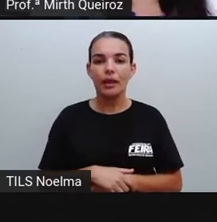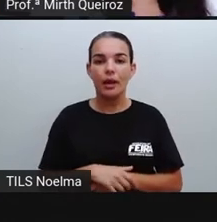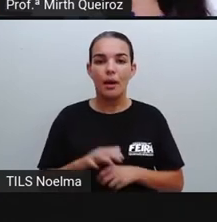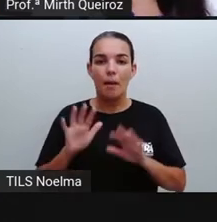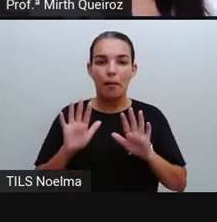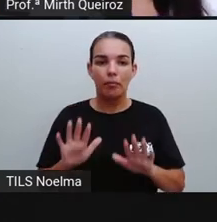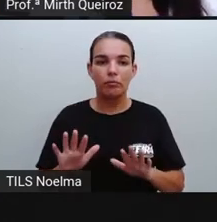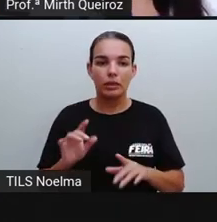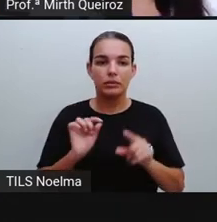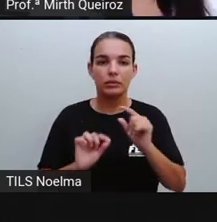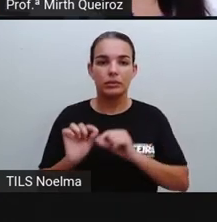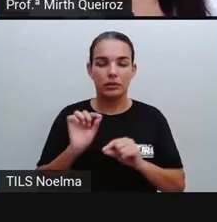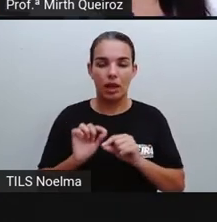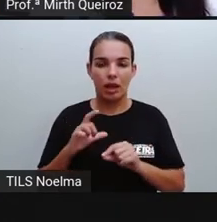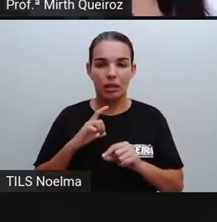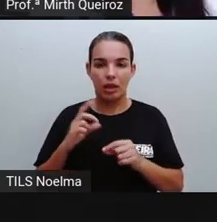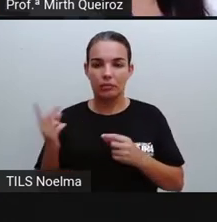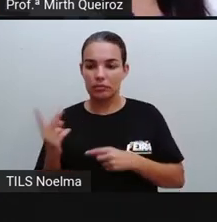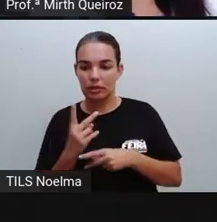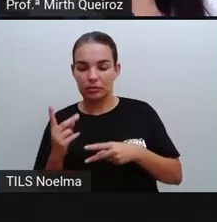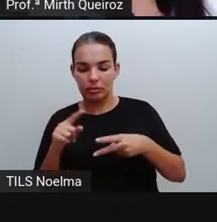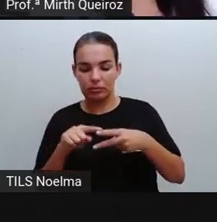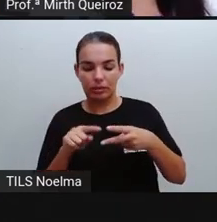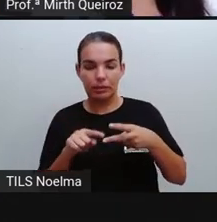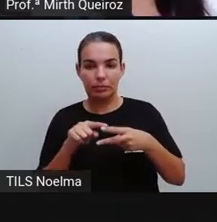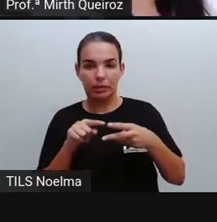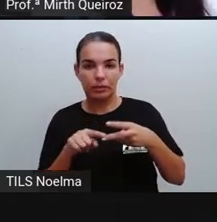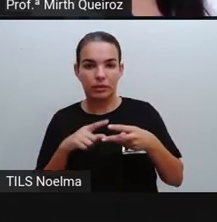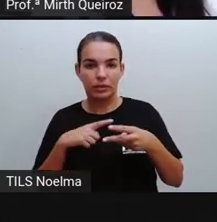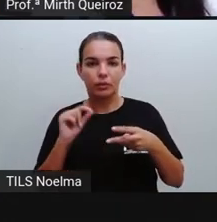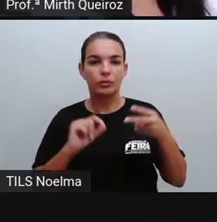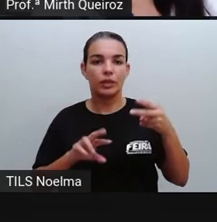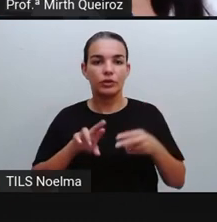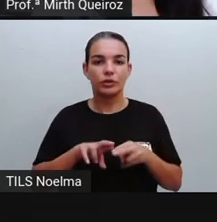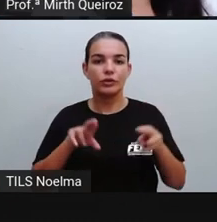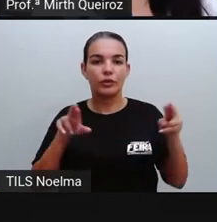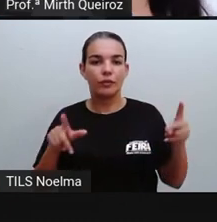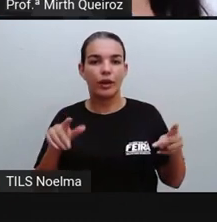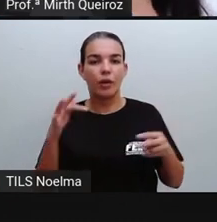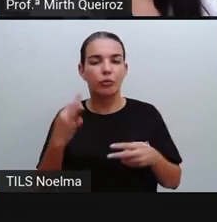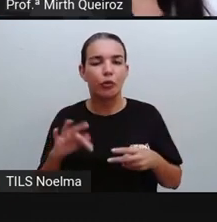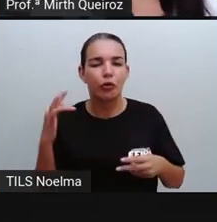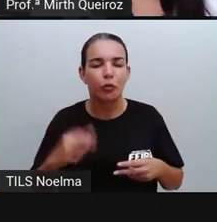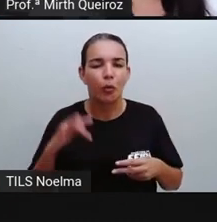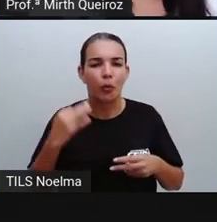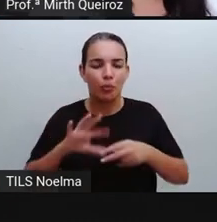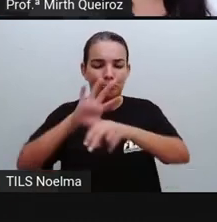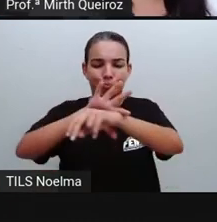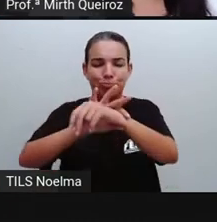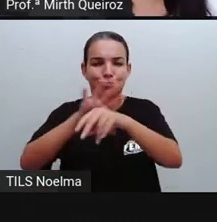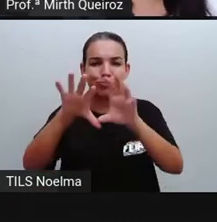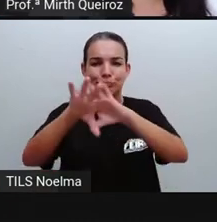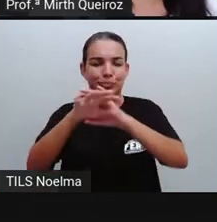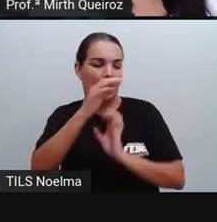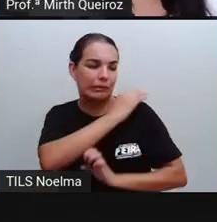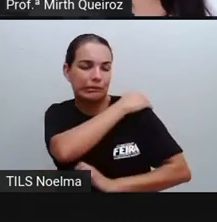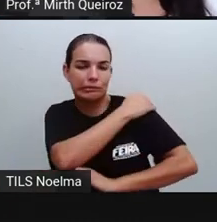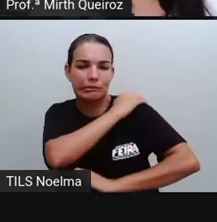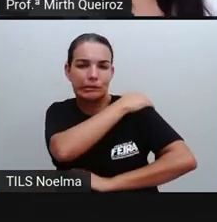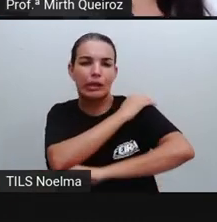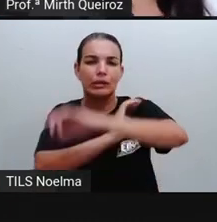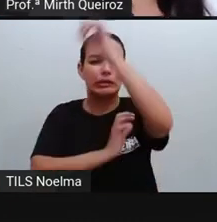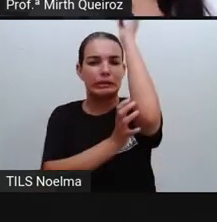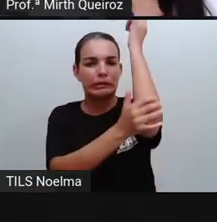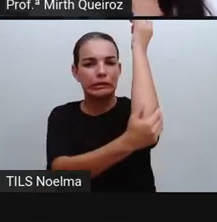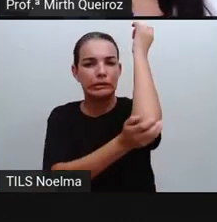entre a chikungunya e a dengue, isso a gente vai ver de mais diferente, seria as dores intensas nas articulações que estão presentes aí